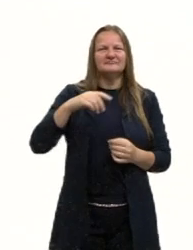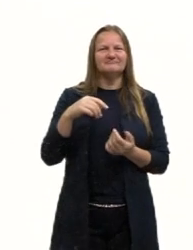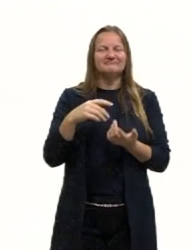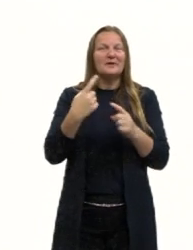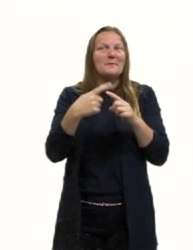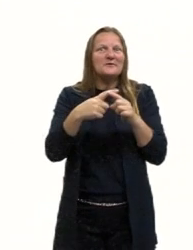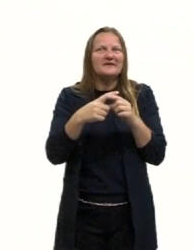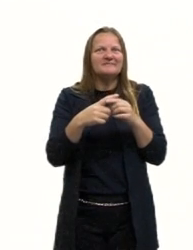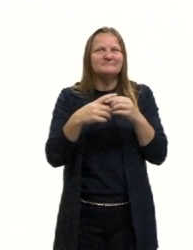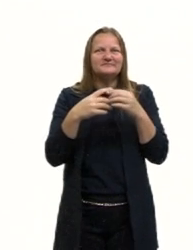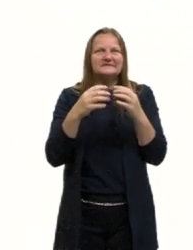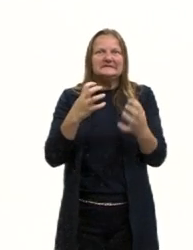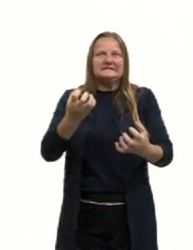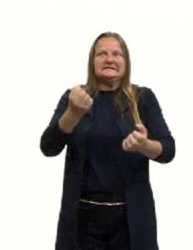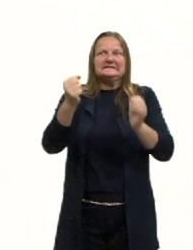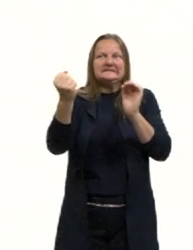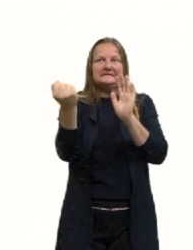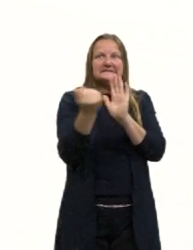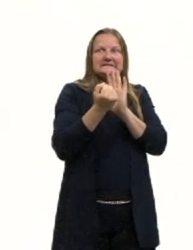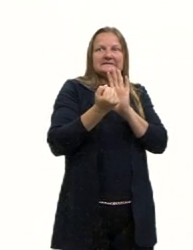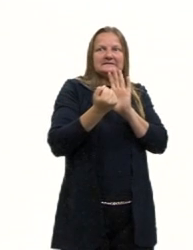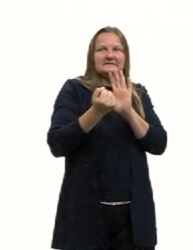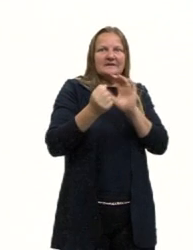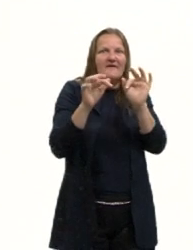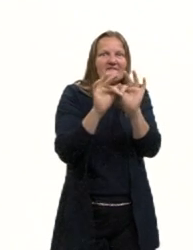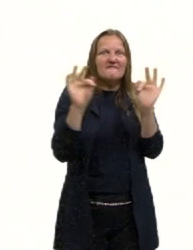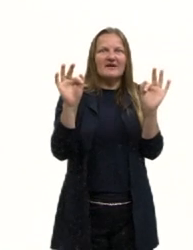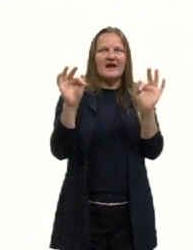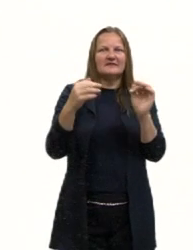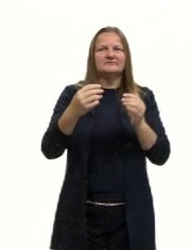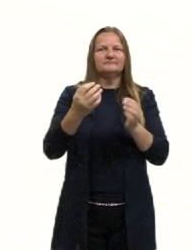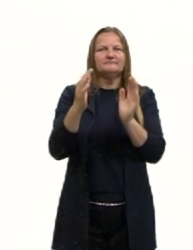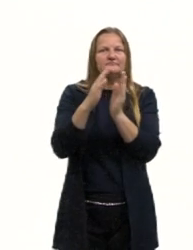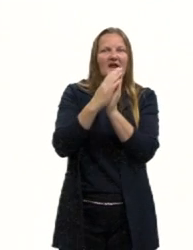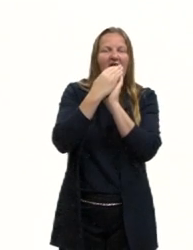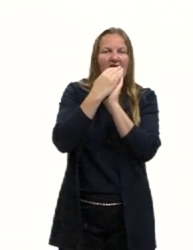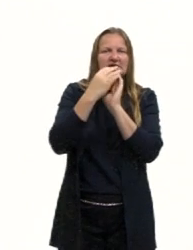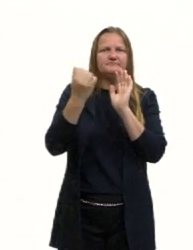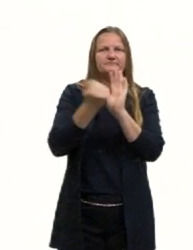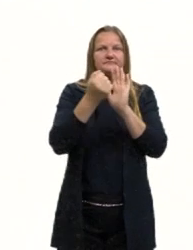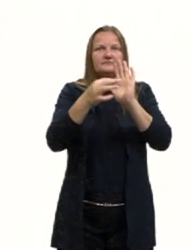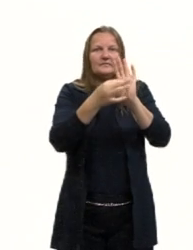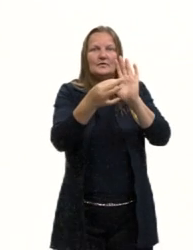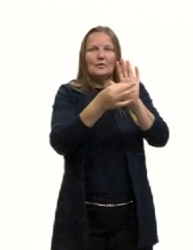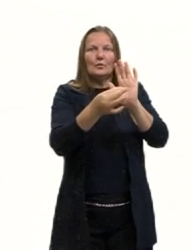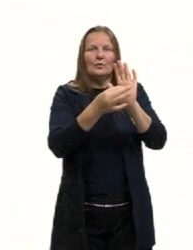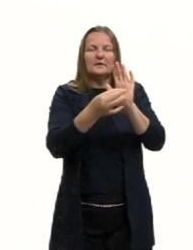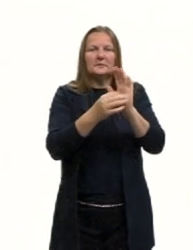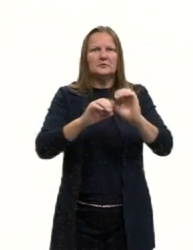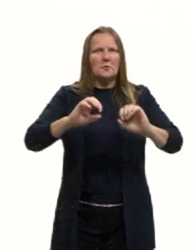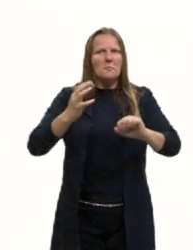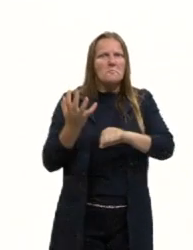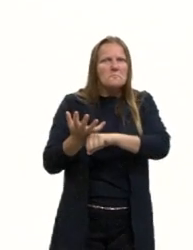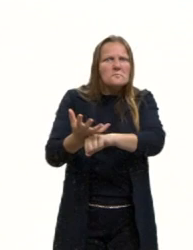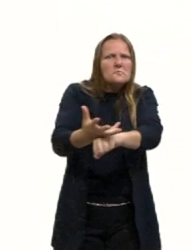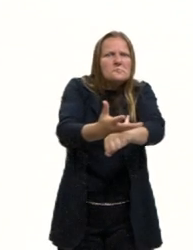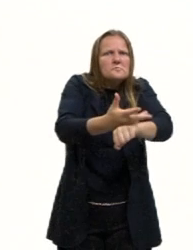Ele está sendo impactado por uma frase que está dizendo o seguinte, o argumento convincente